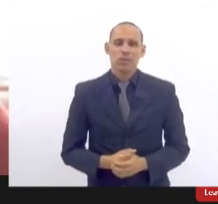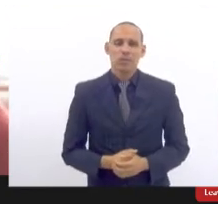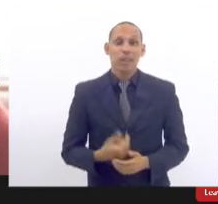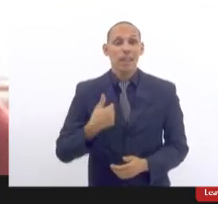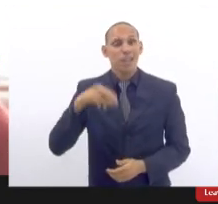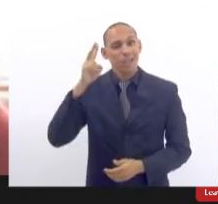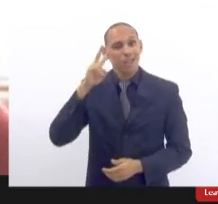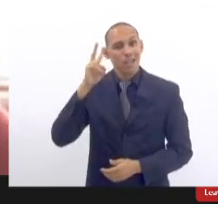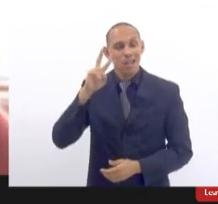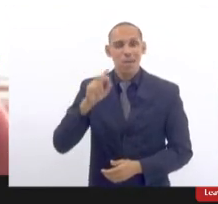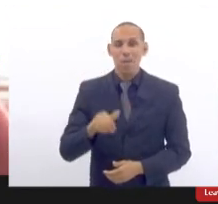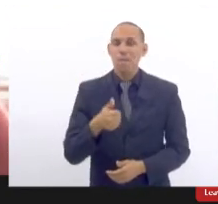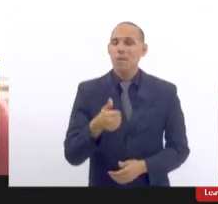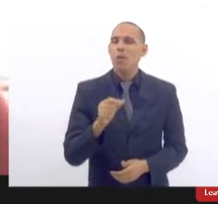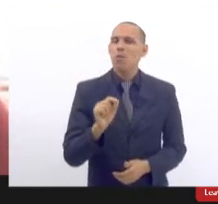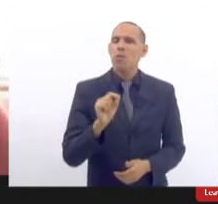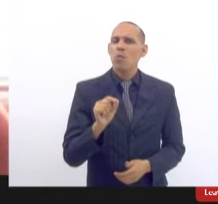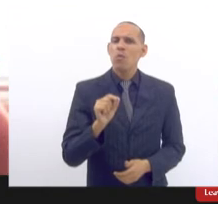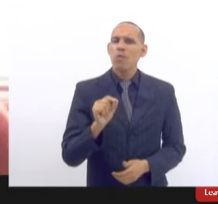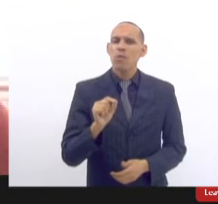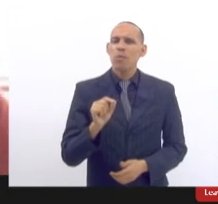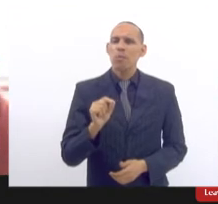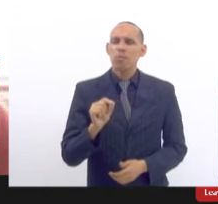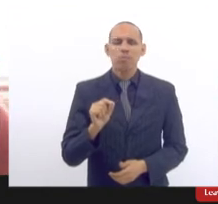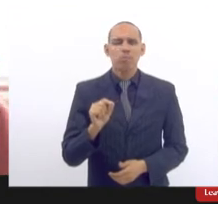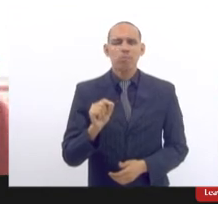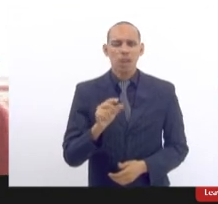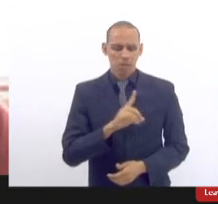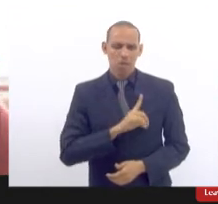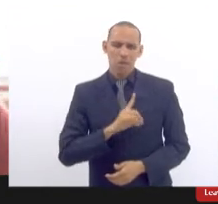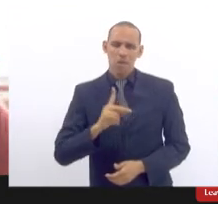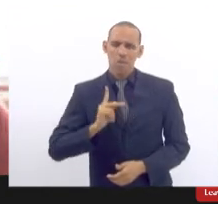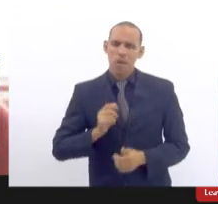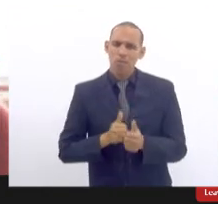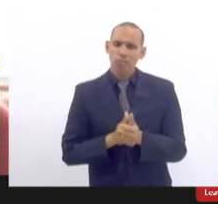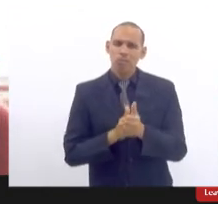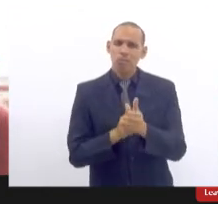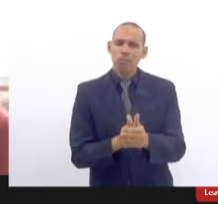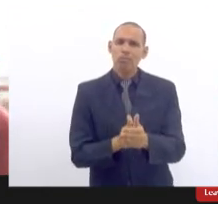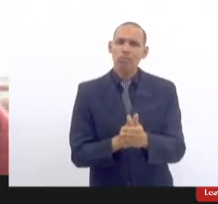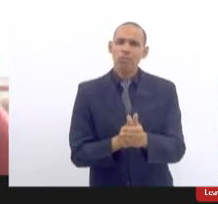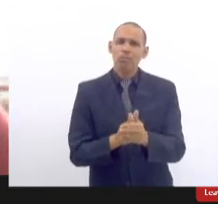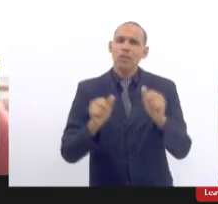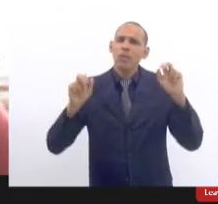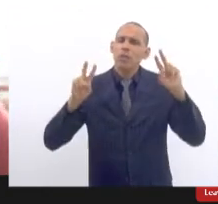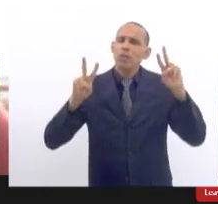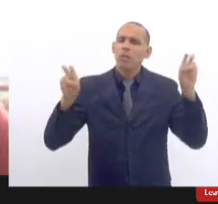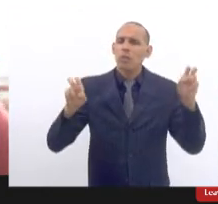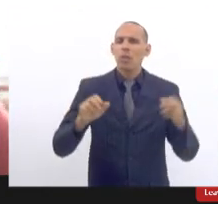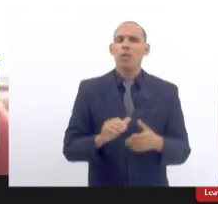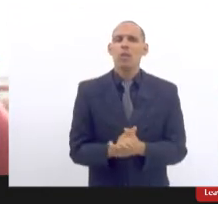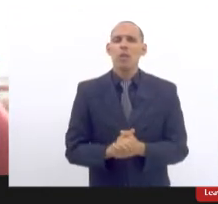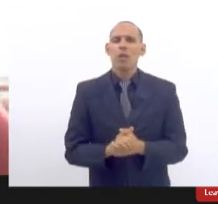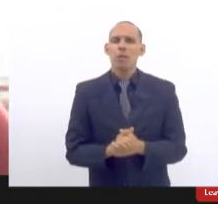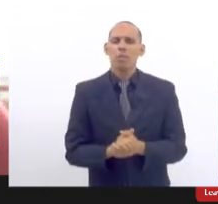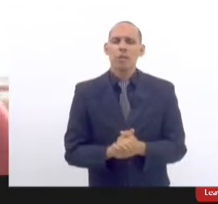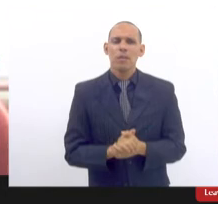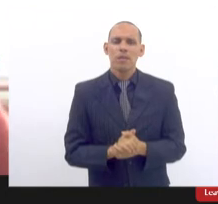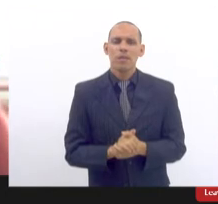lembrei muito de um caso que a Defensoria Pública acompanha sobre o Exur que é um dispositivo